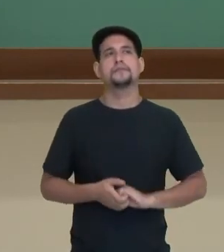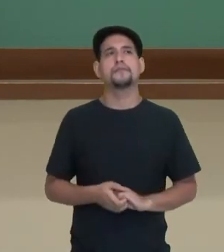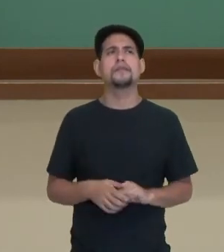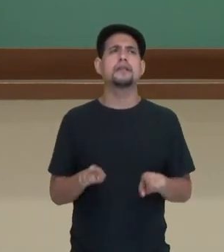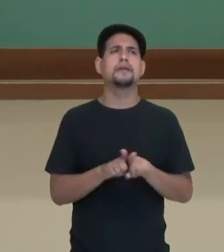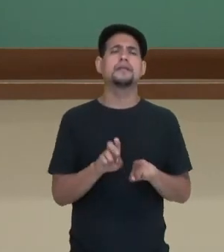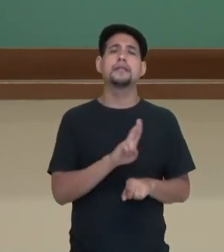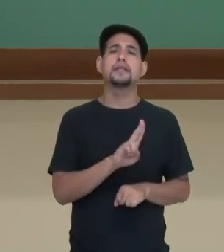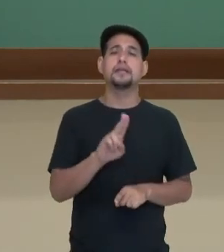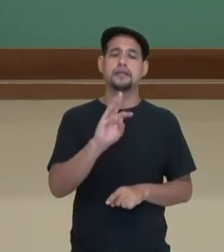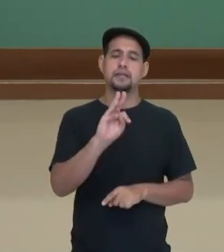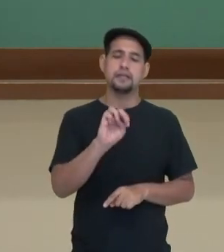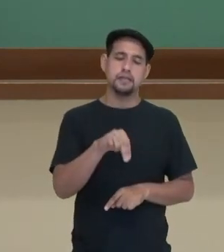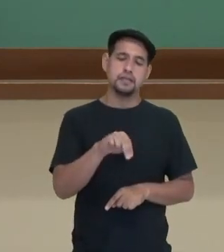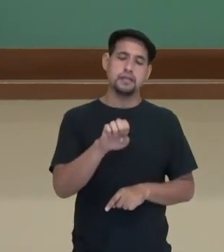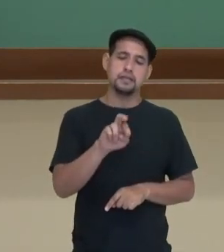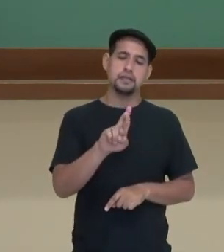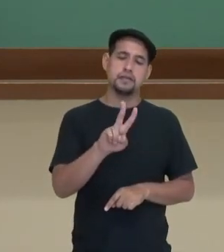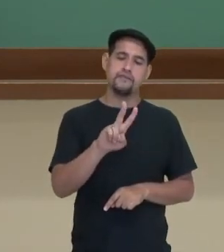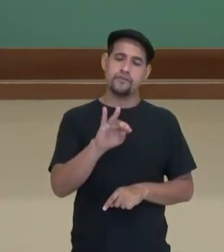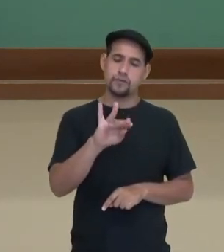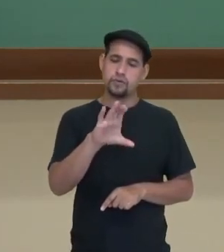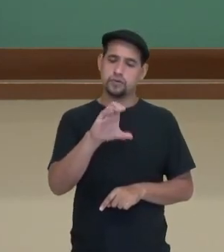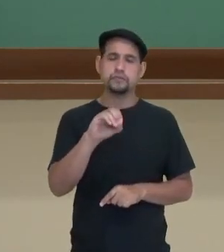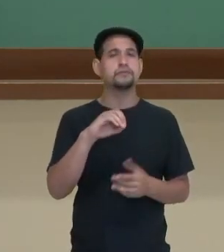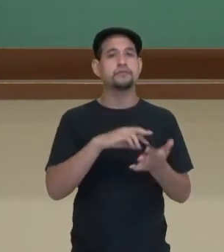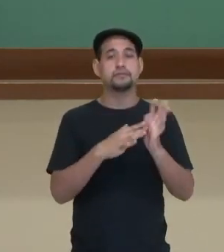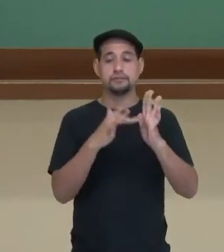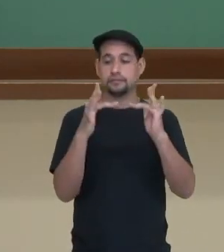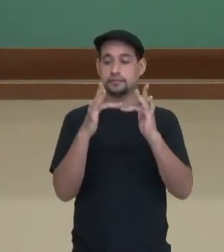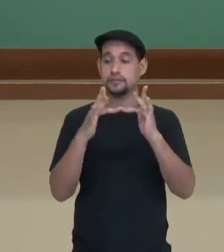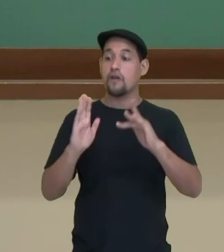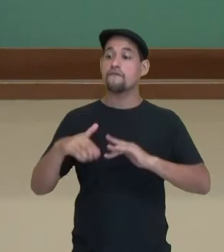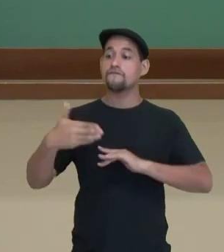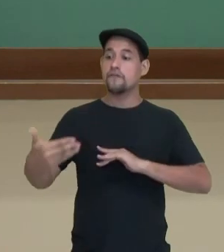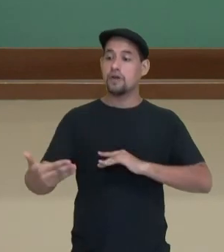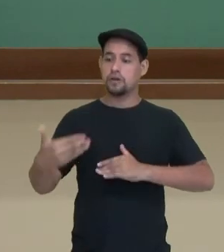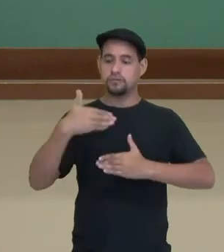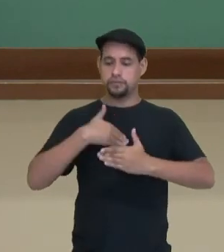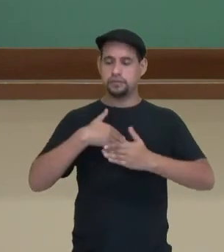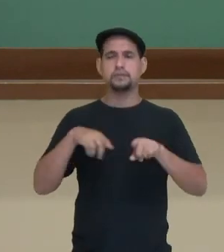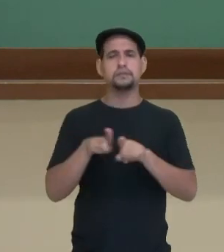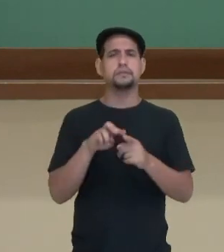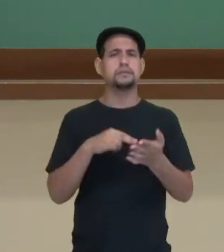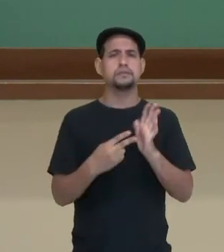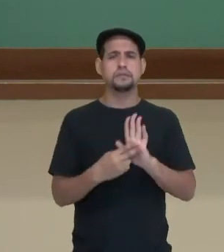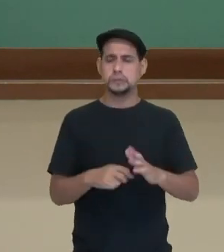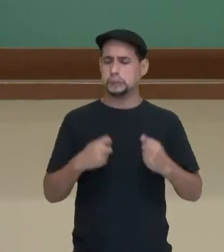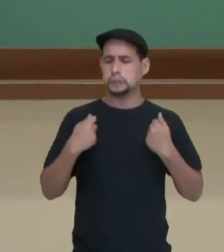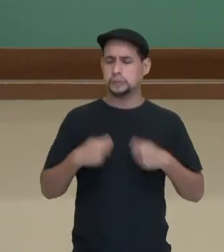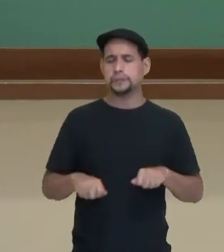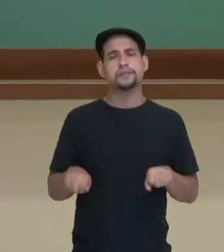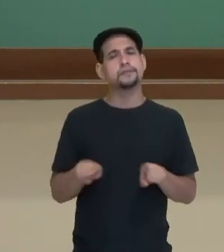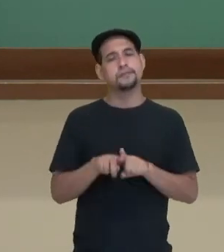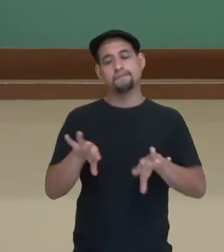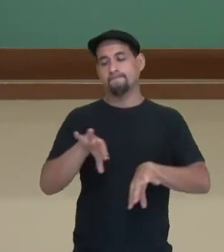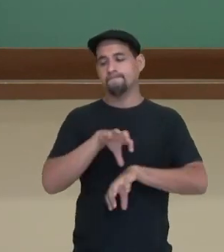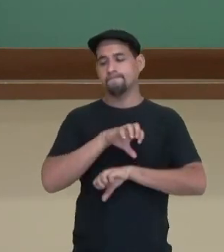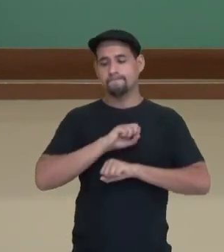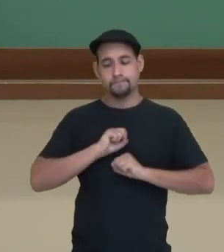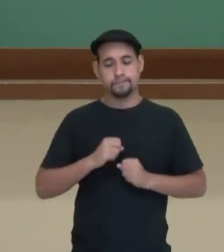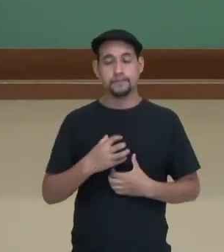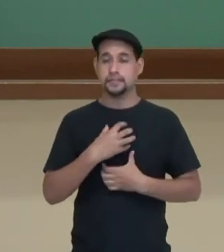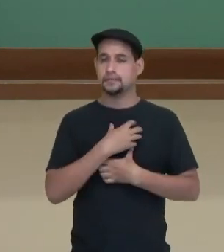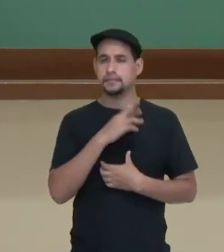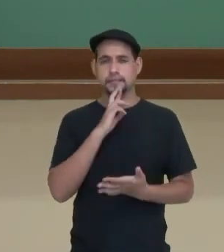E o tecido nervoso, que é o tecido de comunicação do meio externo com o meio interno. Ele vai ser capaz de receber, interpretar e